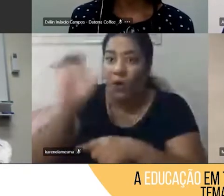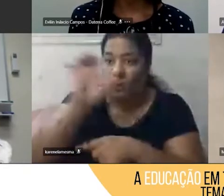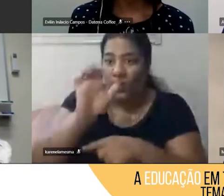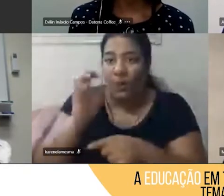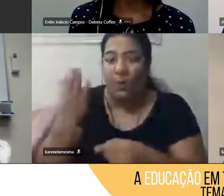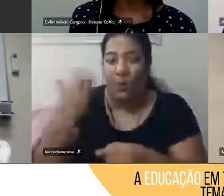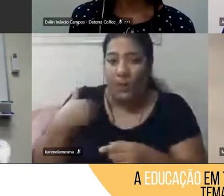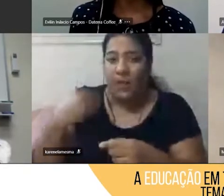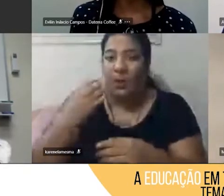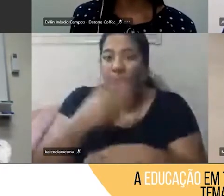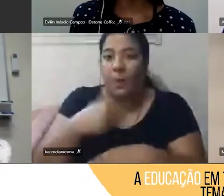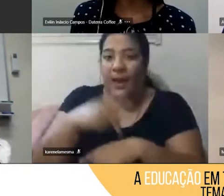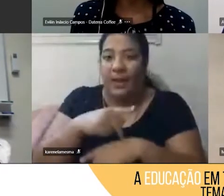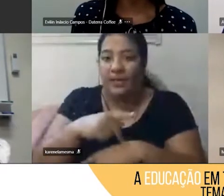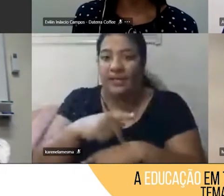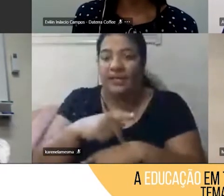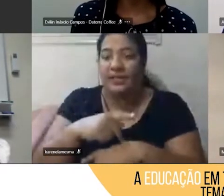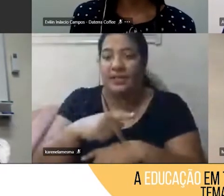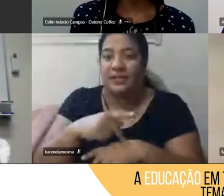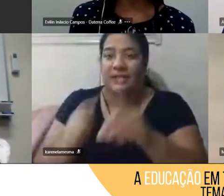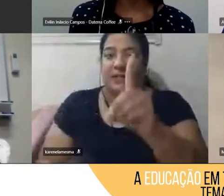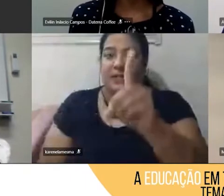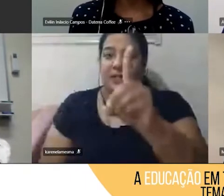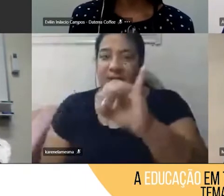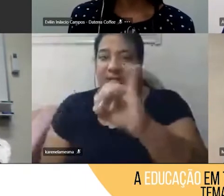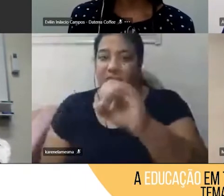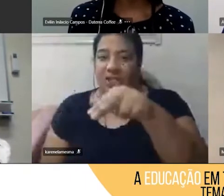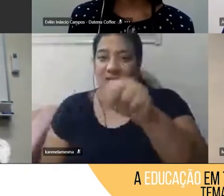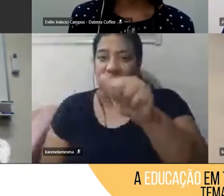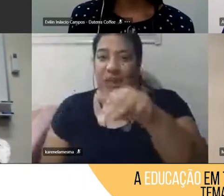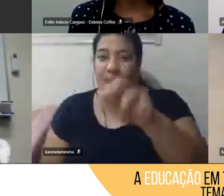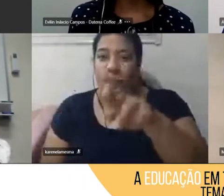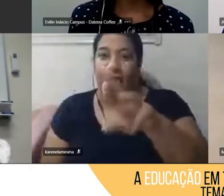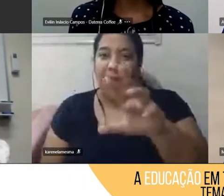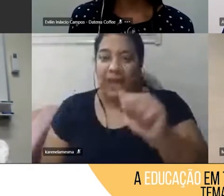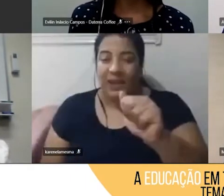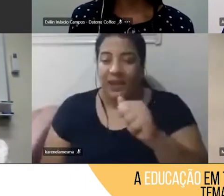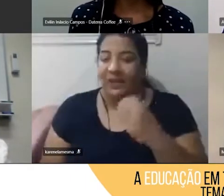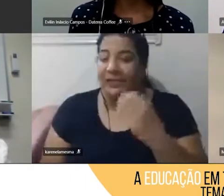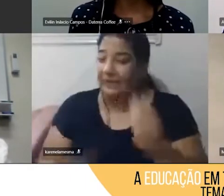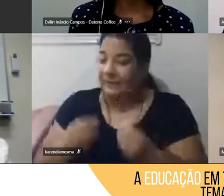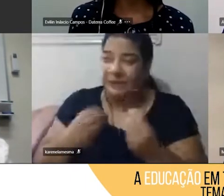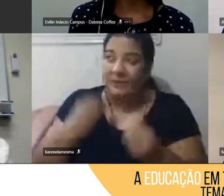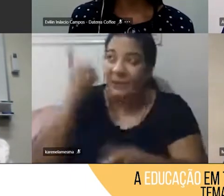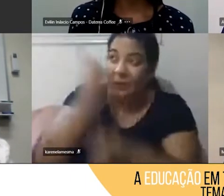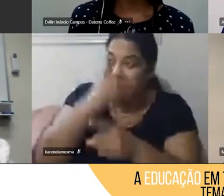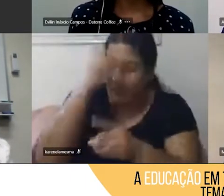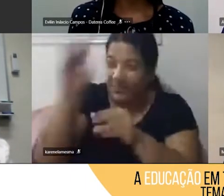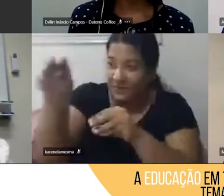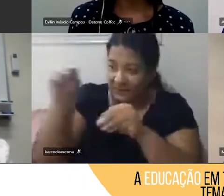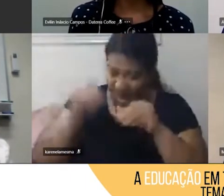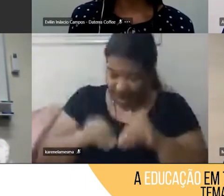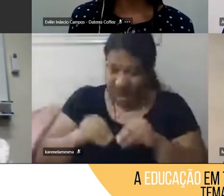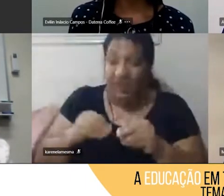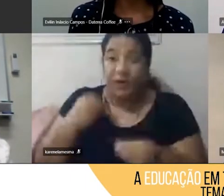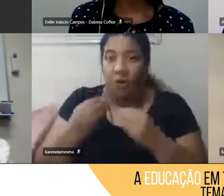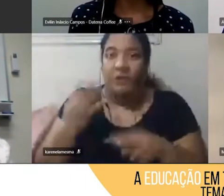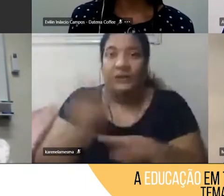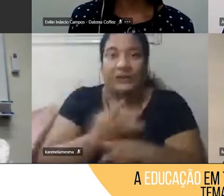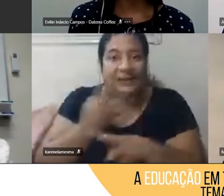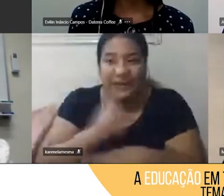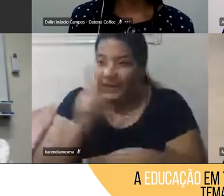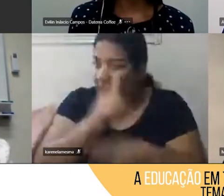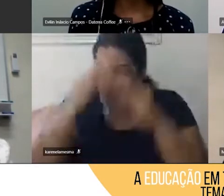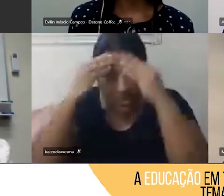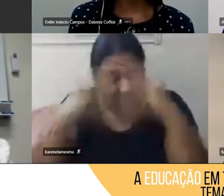super difícil para a gente achar. E como a gente tinha que ser resiliente para não desistir. Então, como a gente aprendeu com isso, como a gente aprendeu a